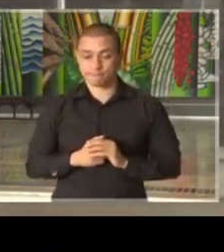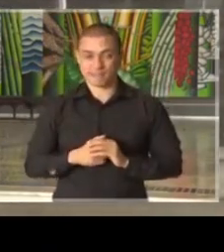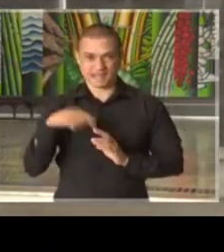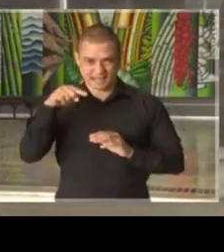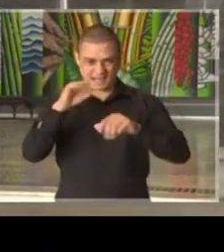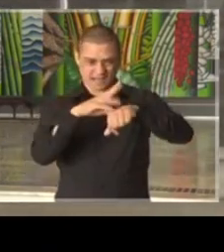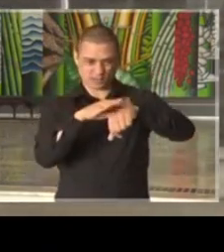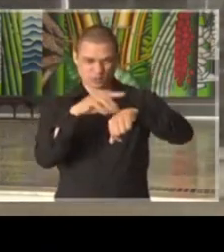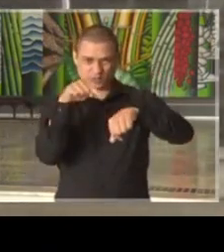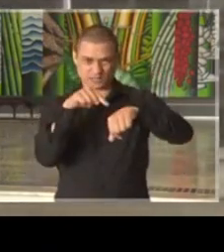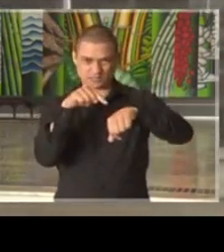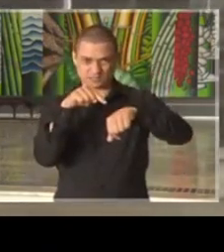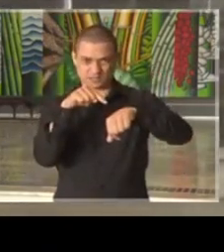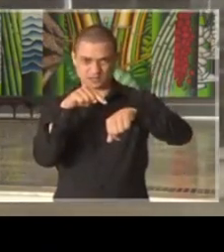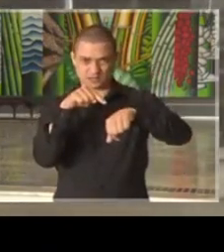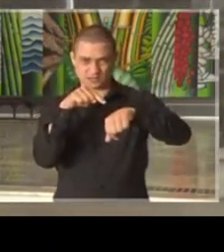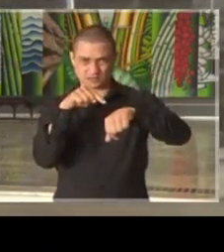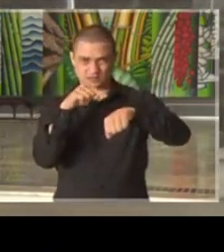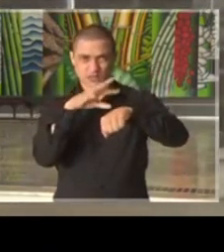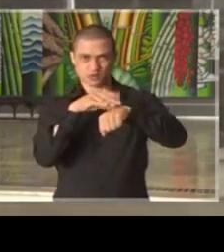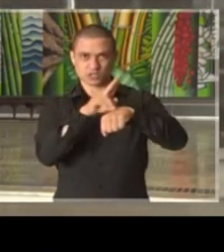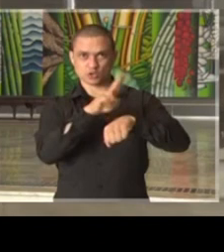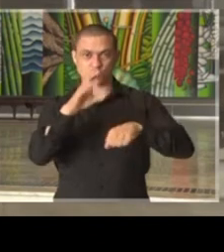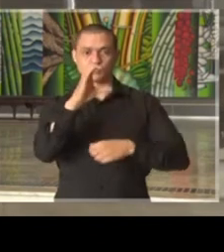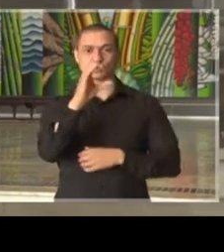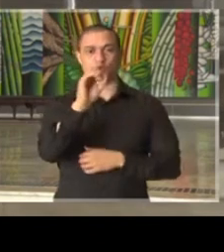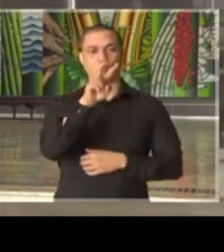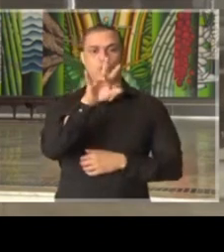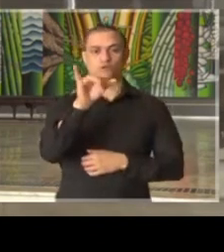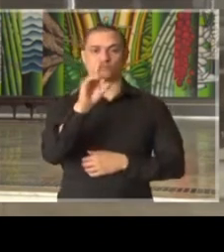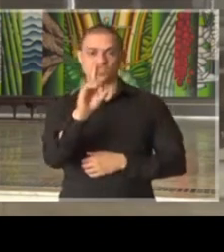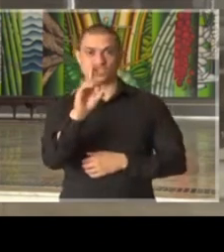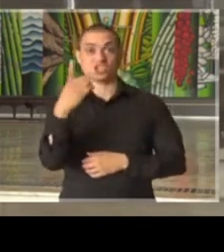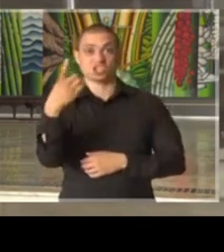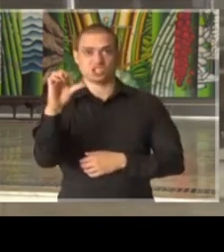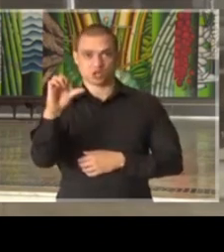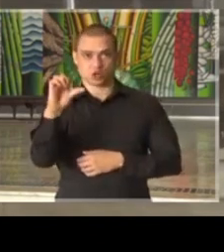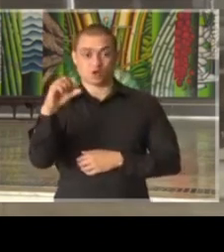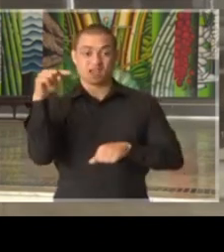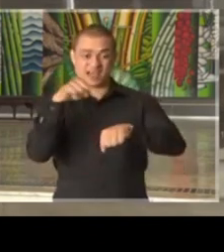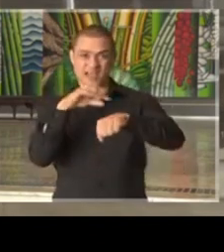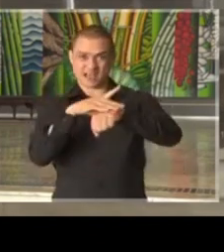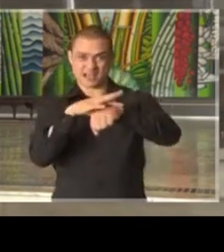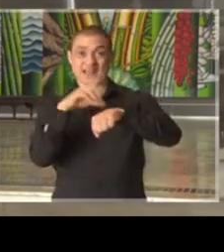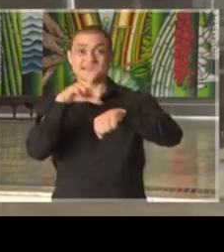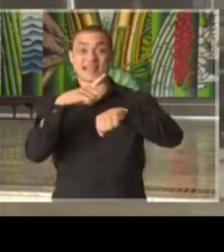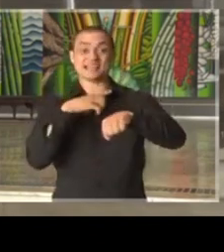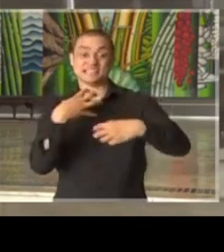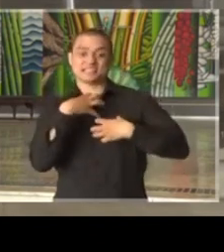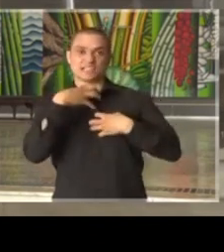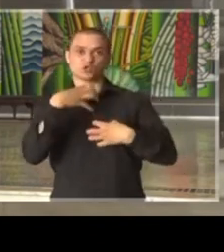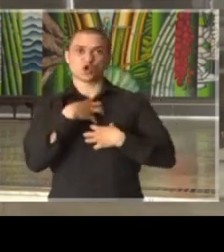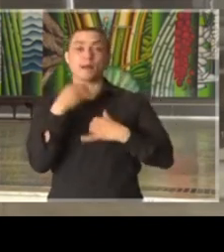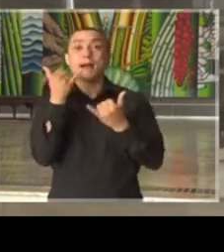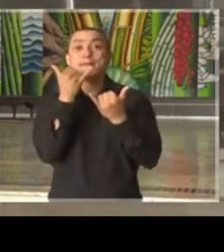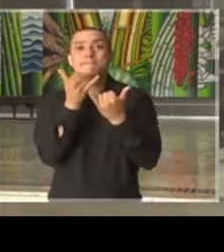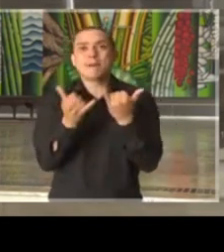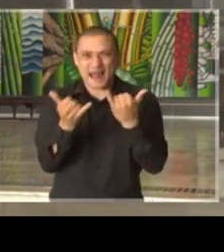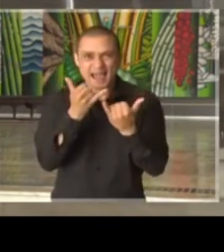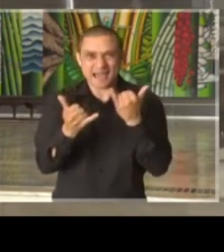patologia que se chama Covid-19, ela tem uma sintomatologia parecida